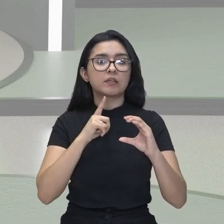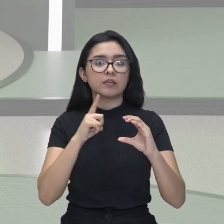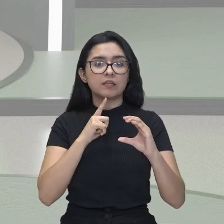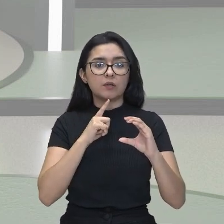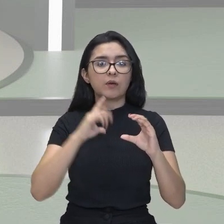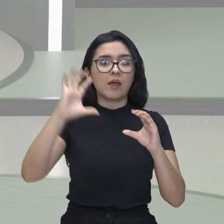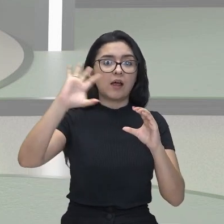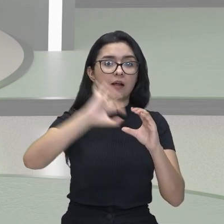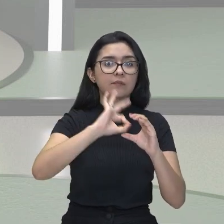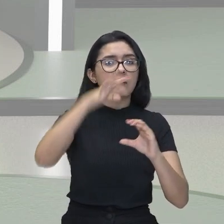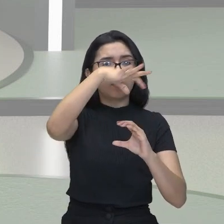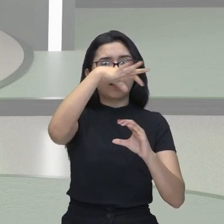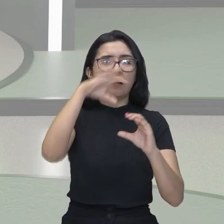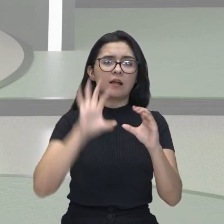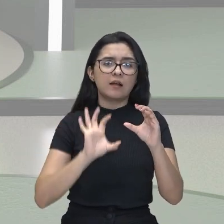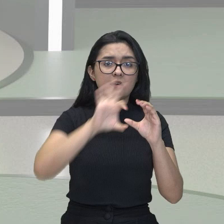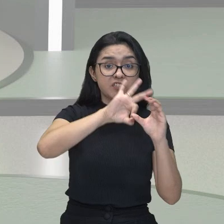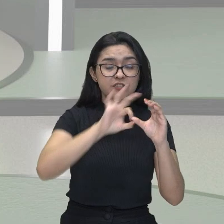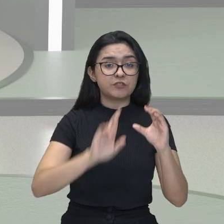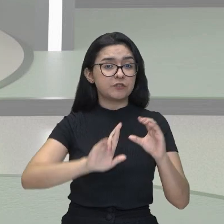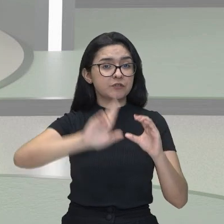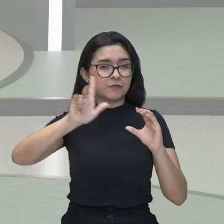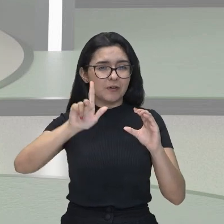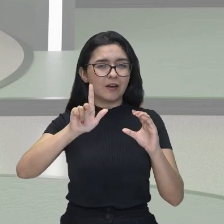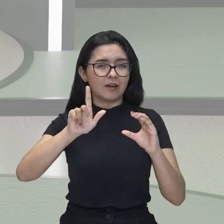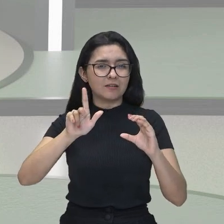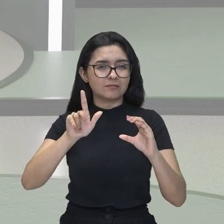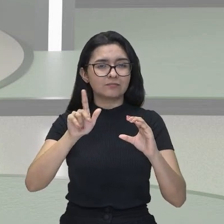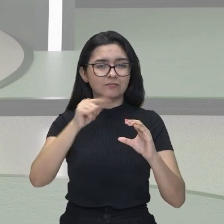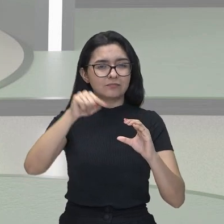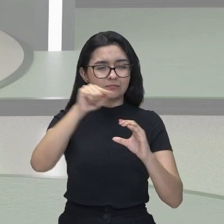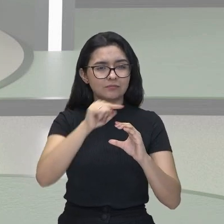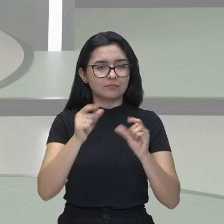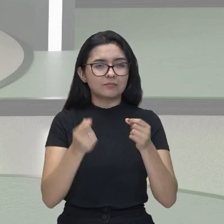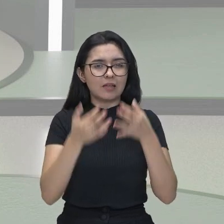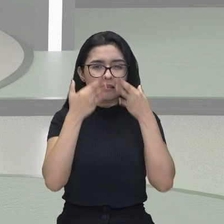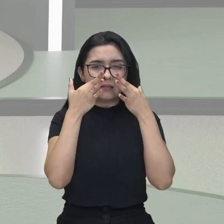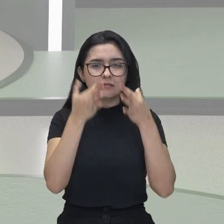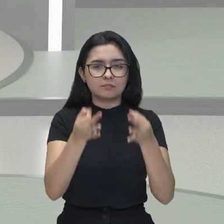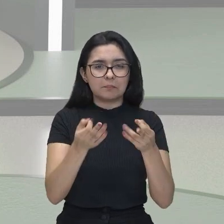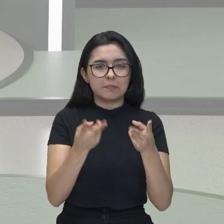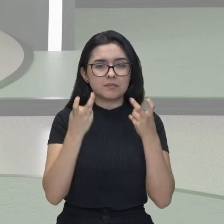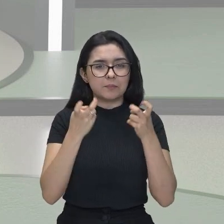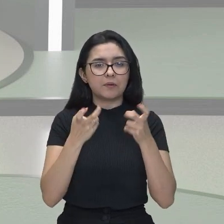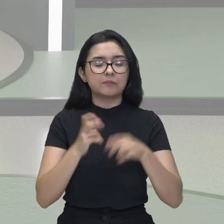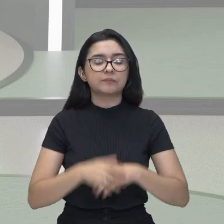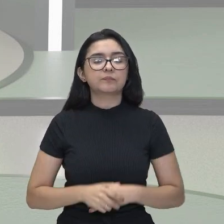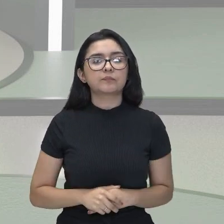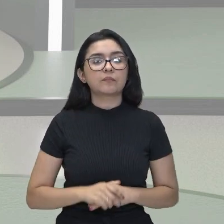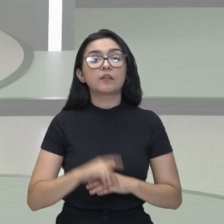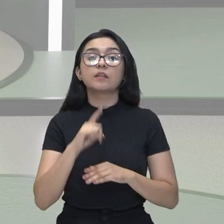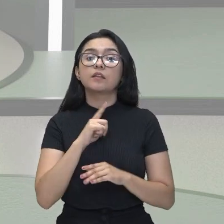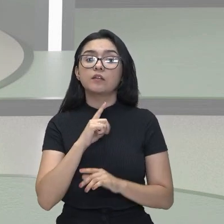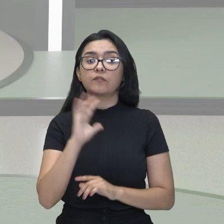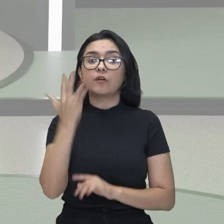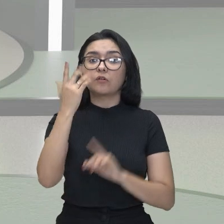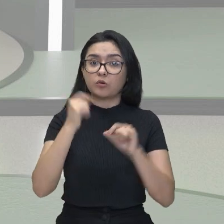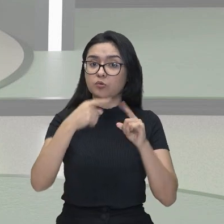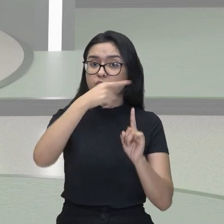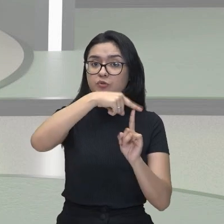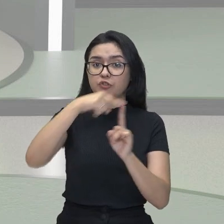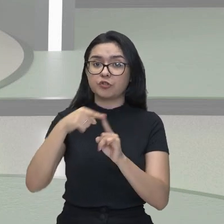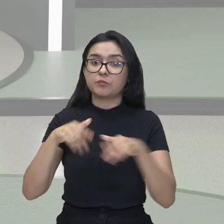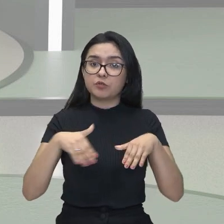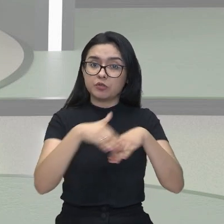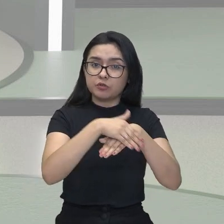diferentes. Já deu um alerta, não verdade? Aqui vai ocorrer algum tipo de isômeria. Será